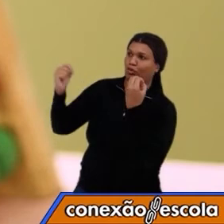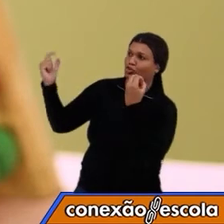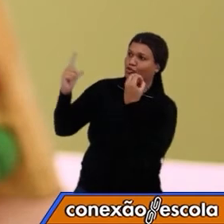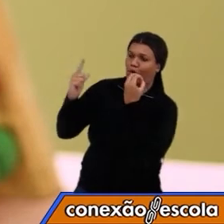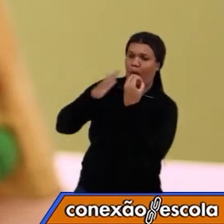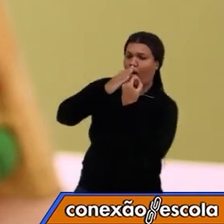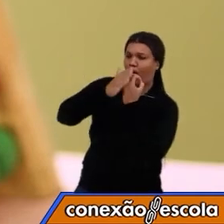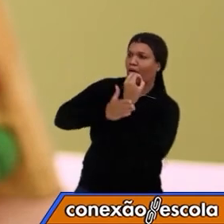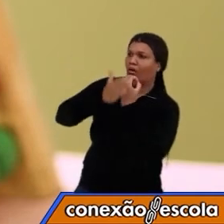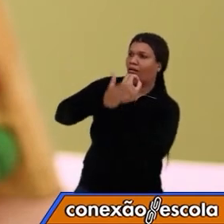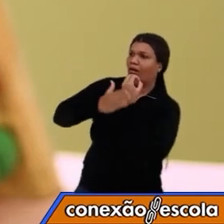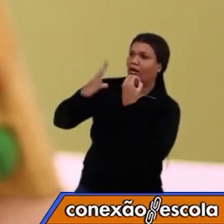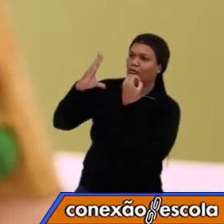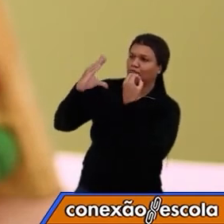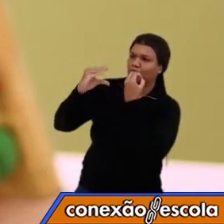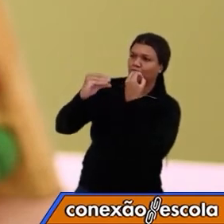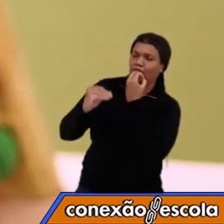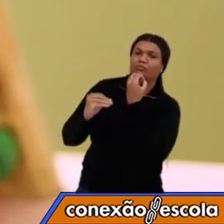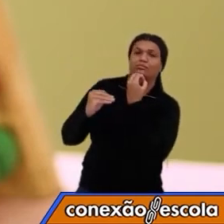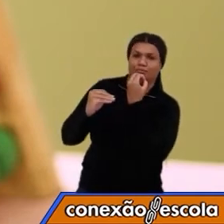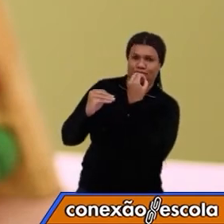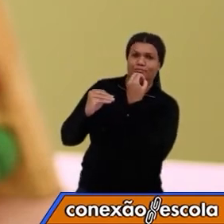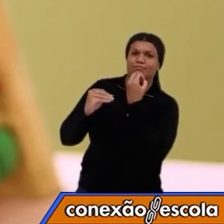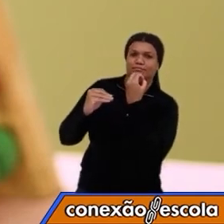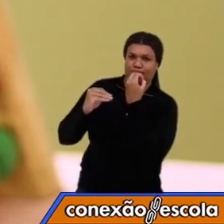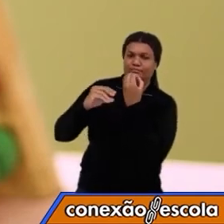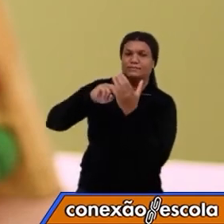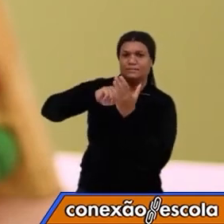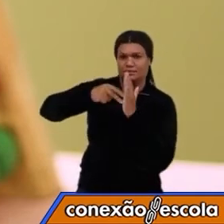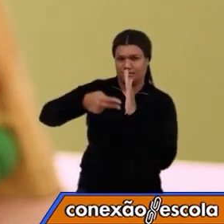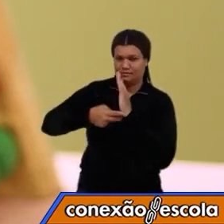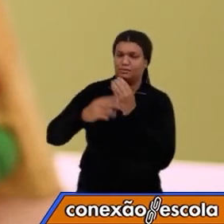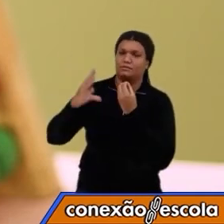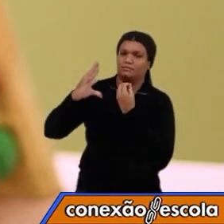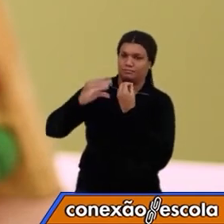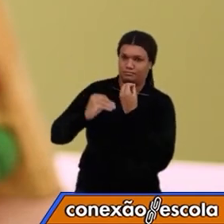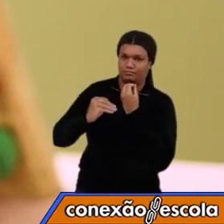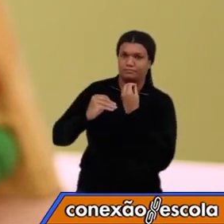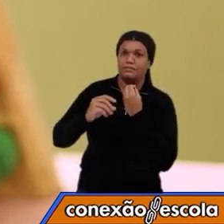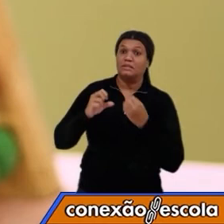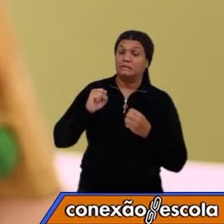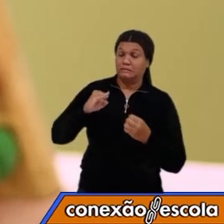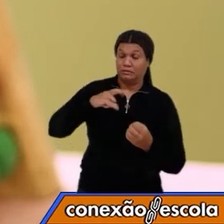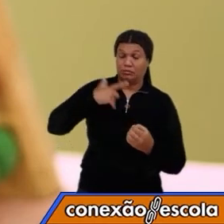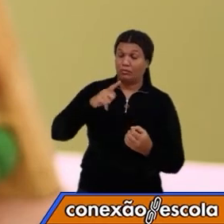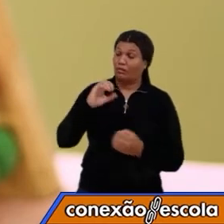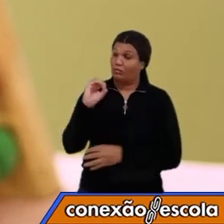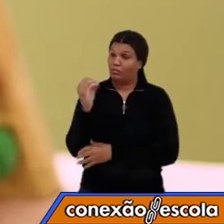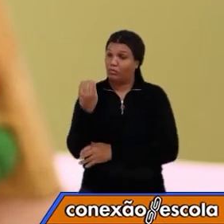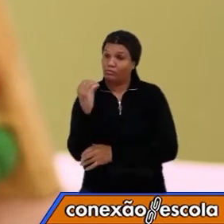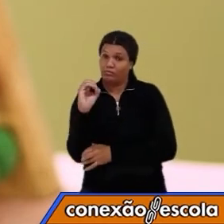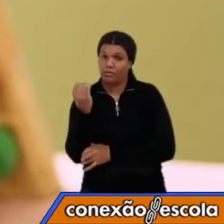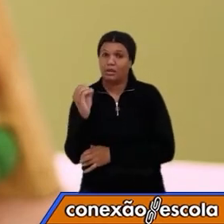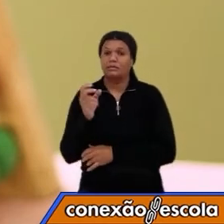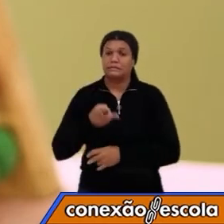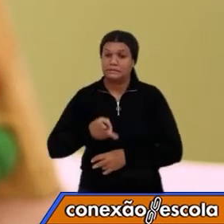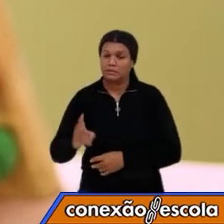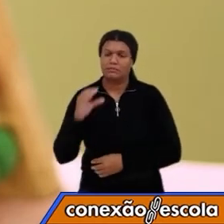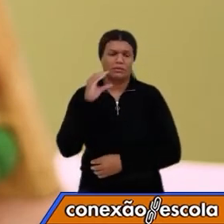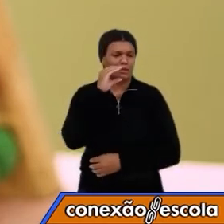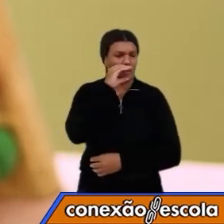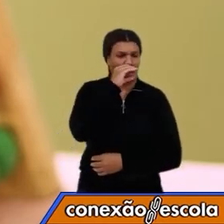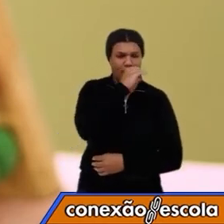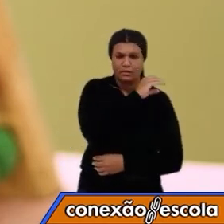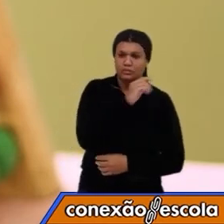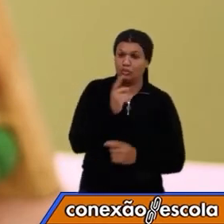lado da Terra seria sempre muito quente, do outro lado seria sempre muito frio. Então, esse movimento é